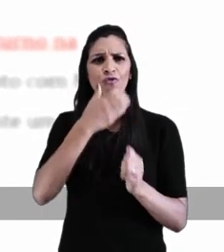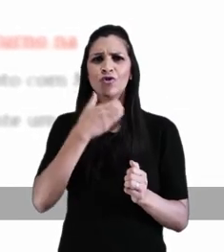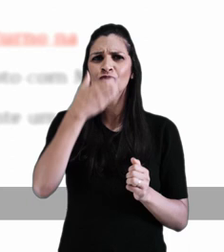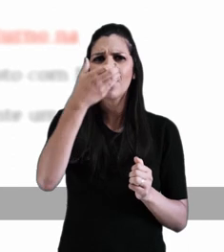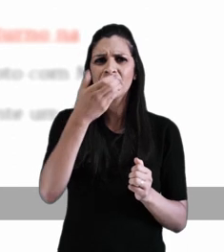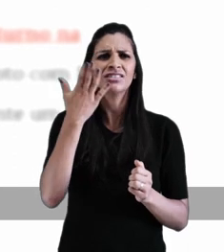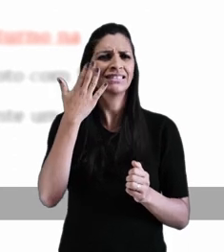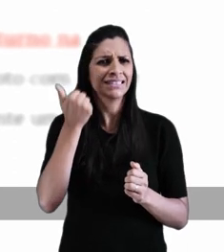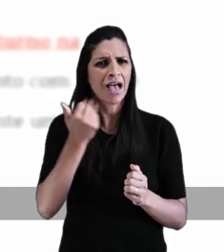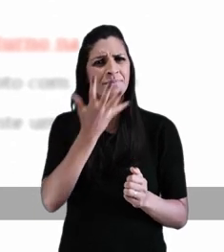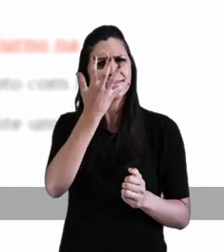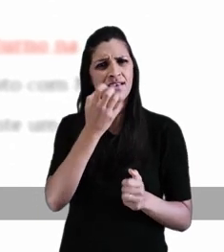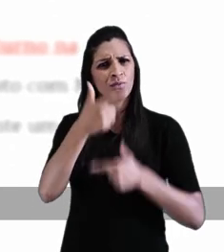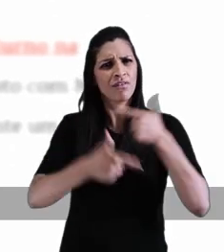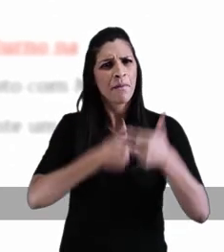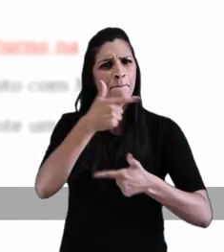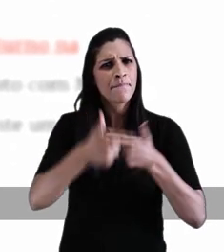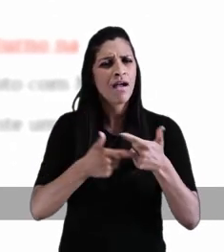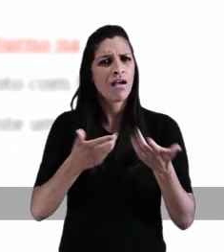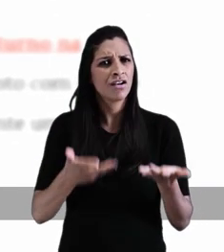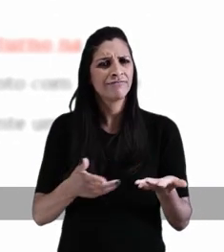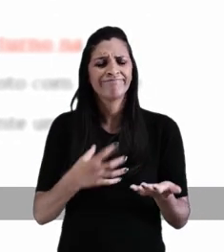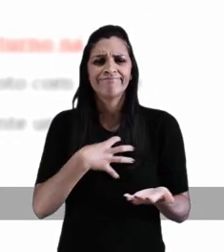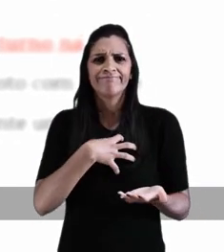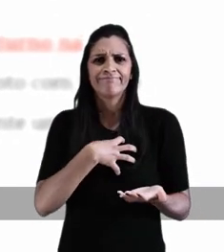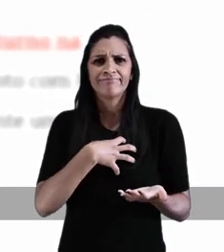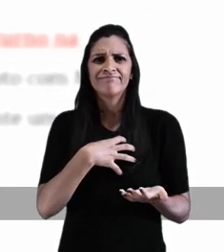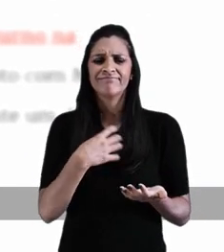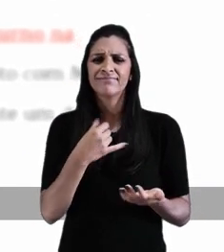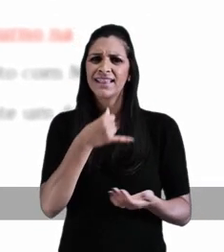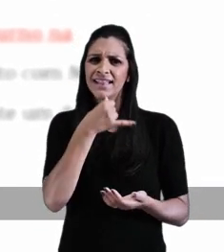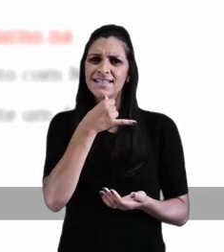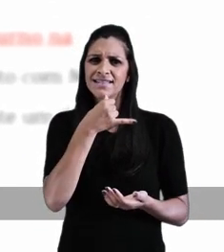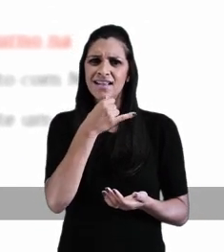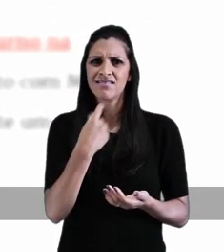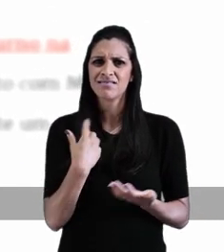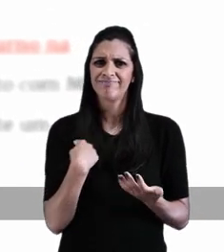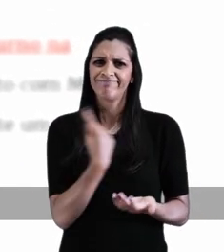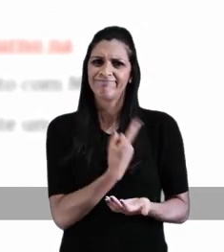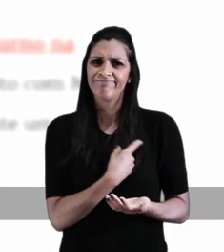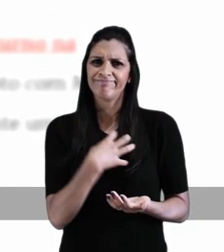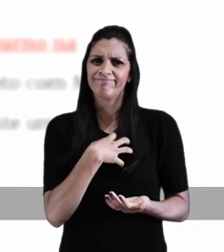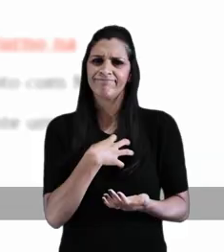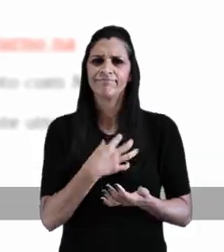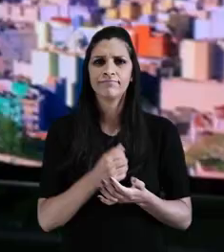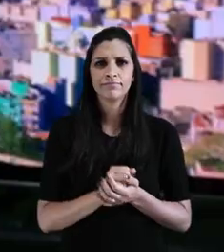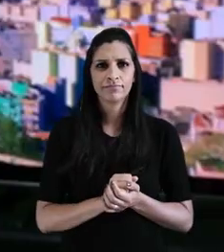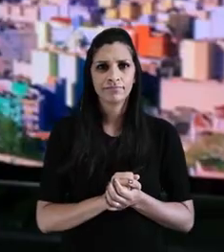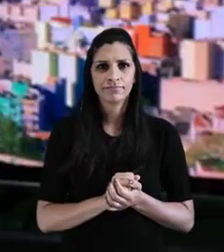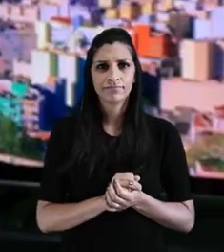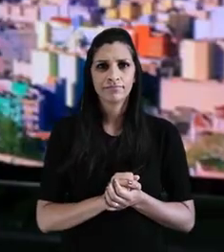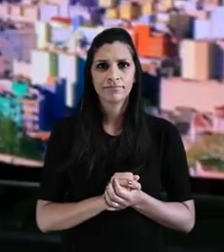junto com o Fortunati e sabe da seriedade dele, é algo que causa certa tristeza para nós.